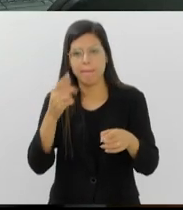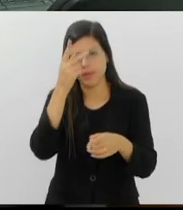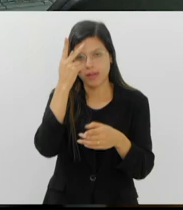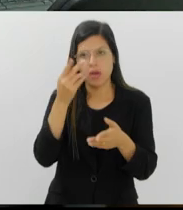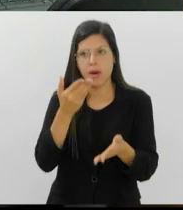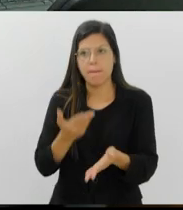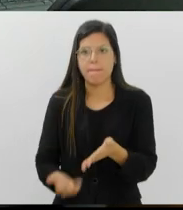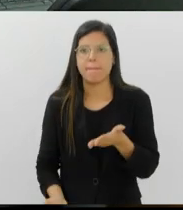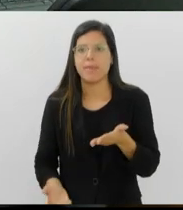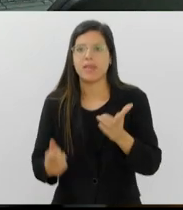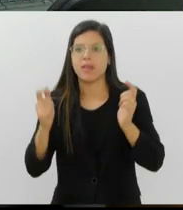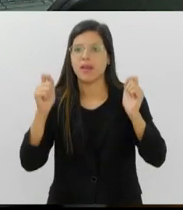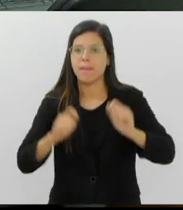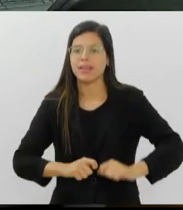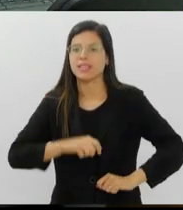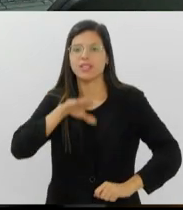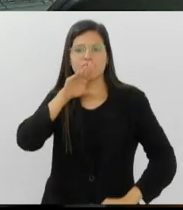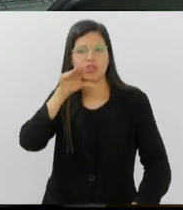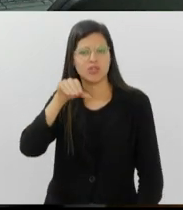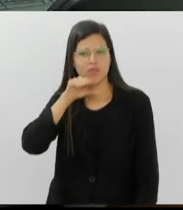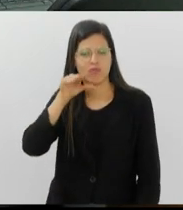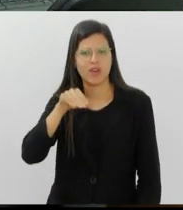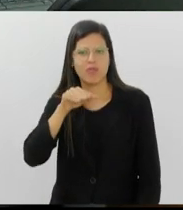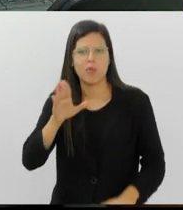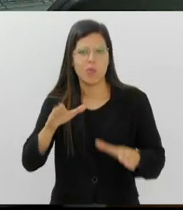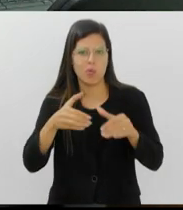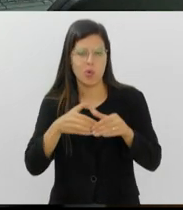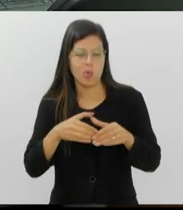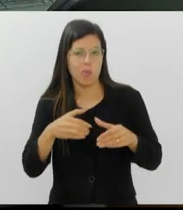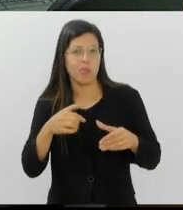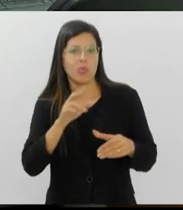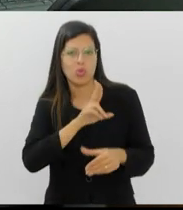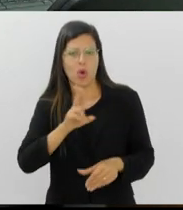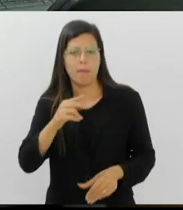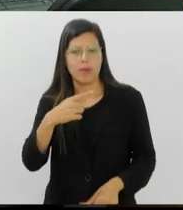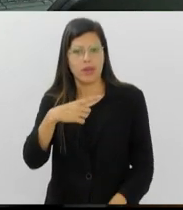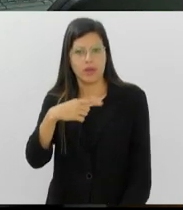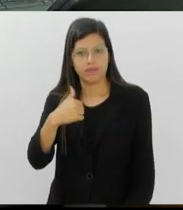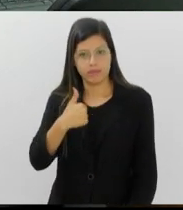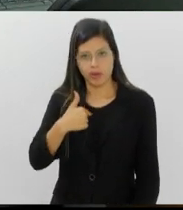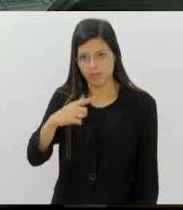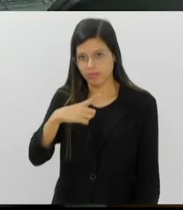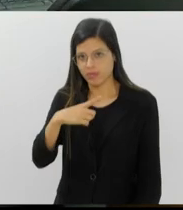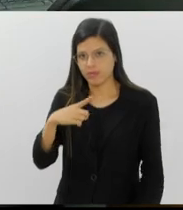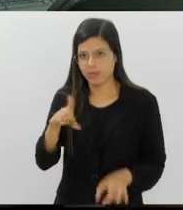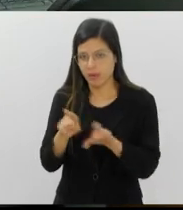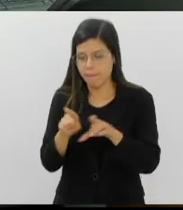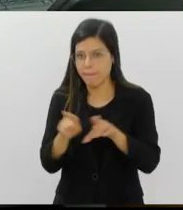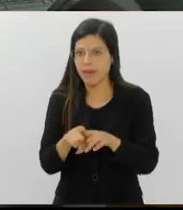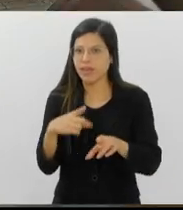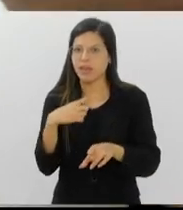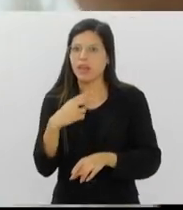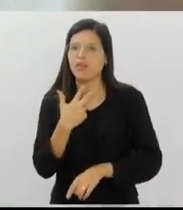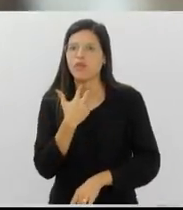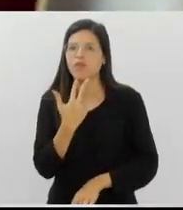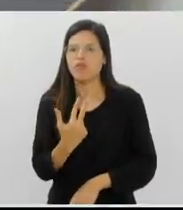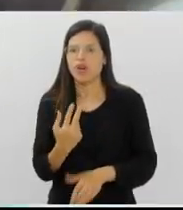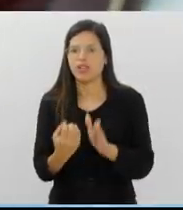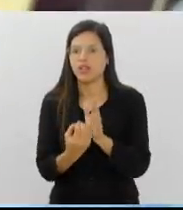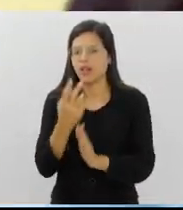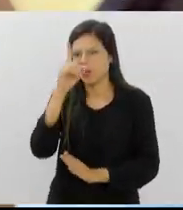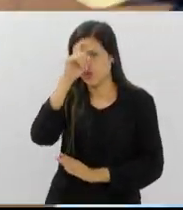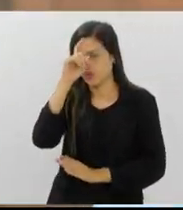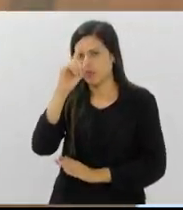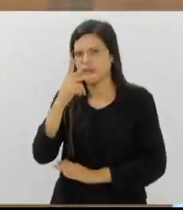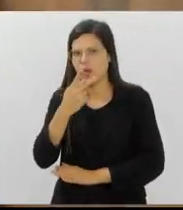natural de falar. É o grupo Eu Também Tenho Voz, criado pelo Hospital Universitário Pedro Ernesto. O grupo é